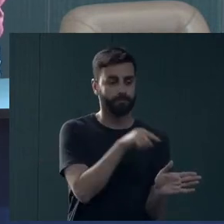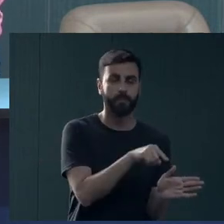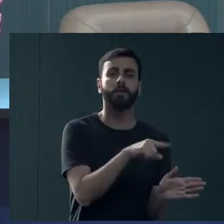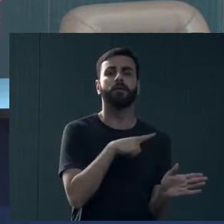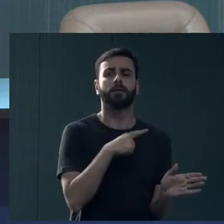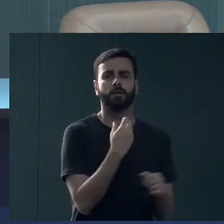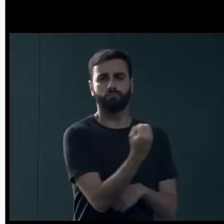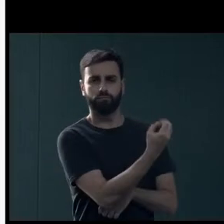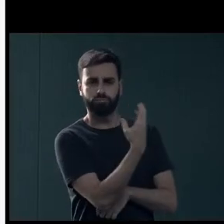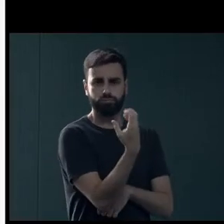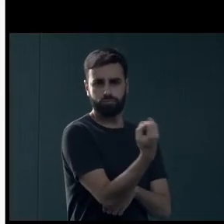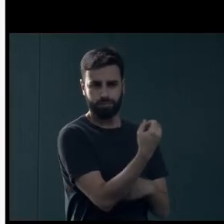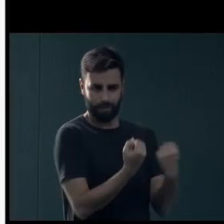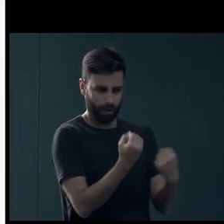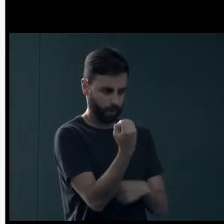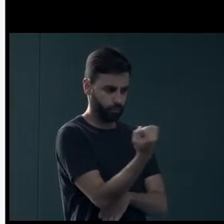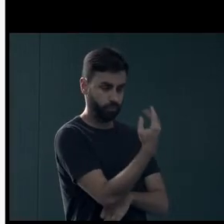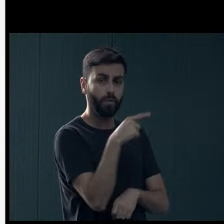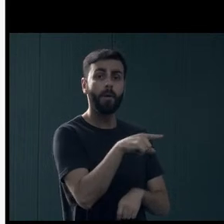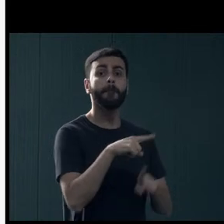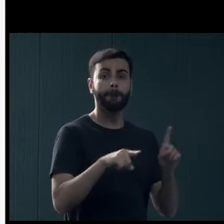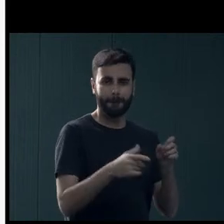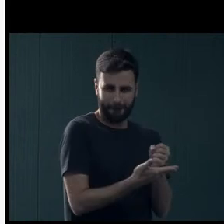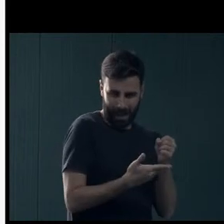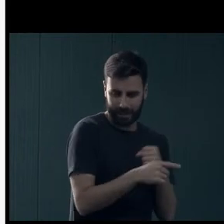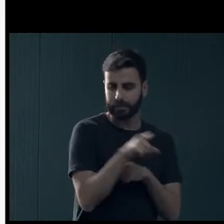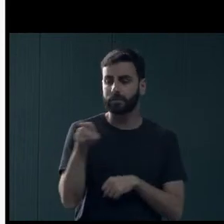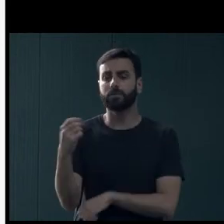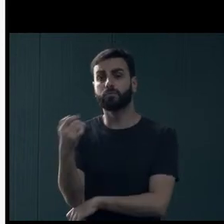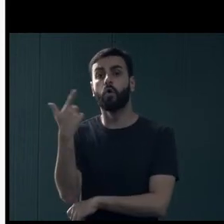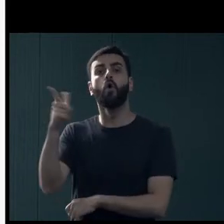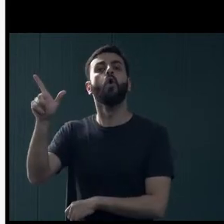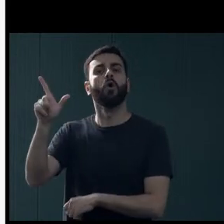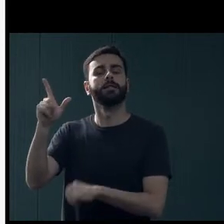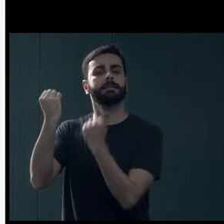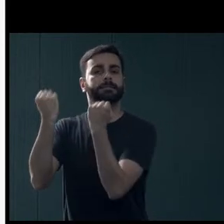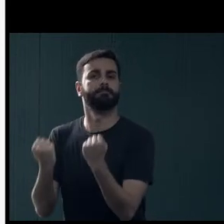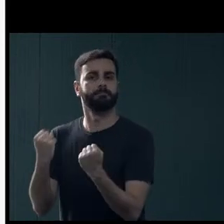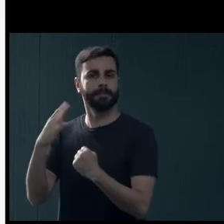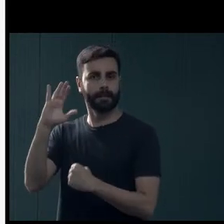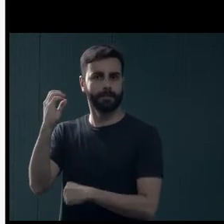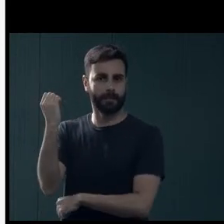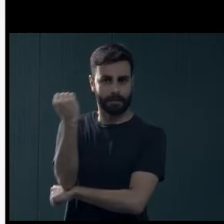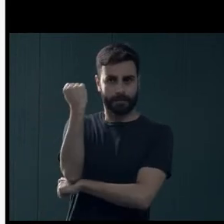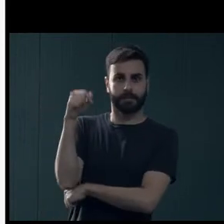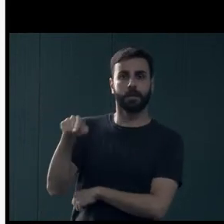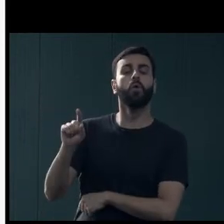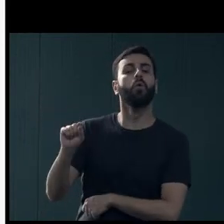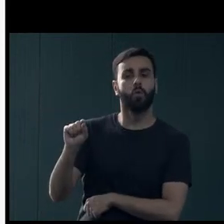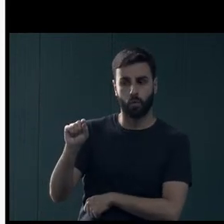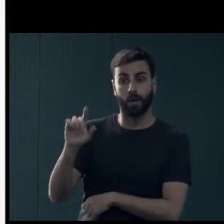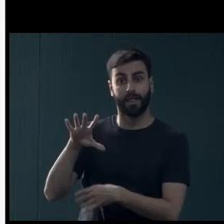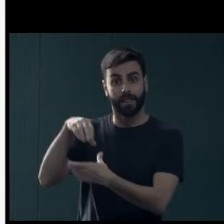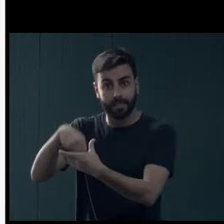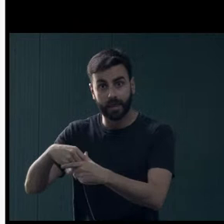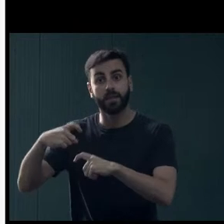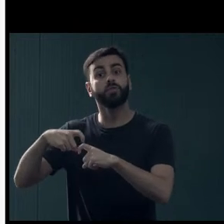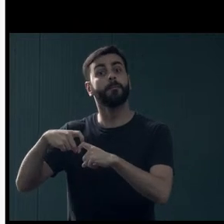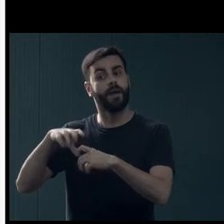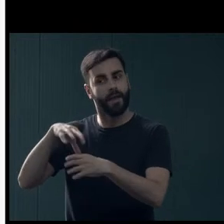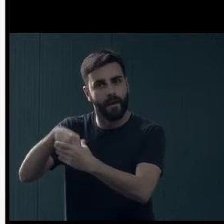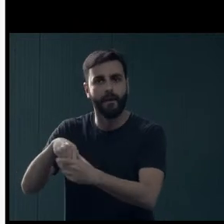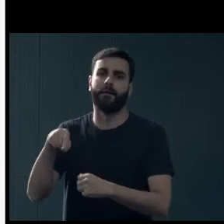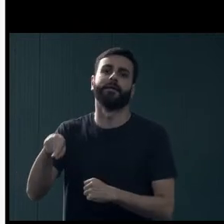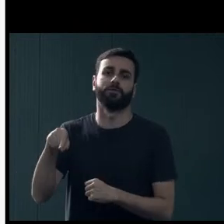uma ambulância de suporte básico. Mas nós temos uma unidade de suporte avançado, essa unidade de suporte avançado tem um médico compondo a